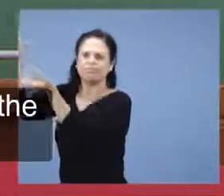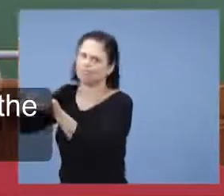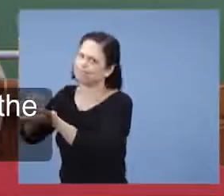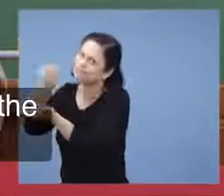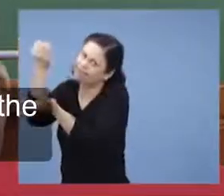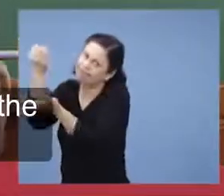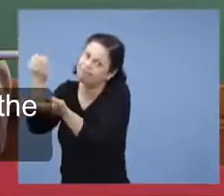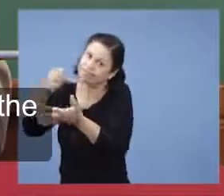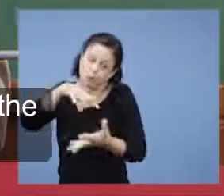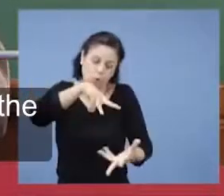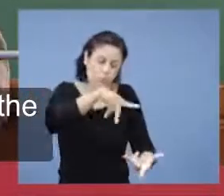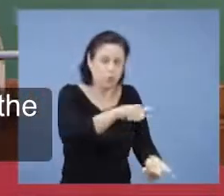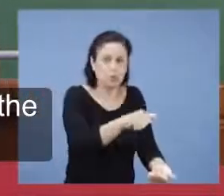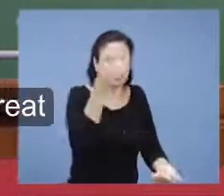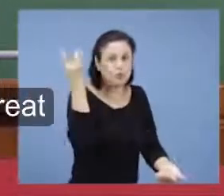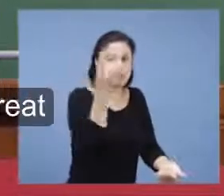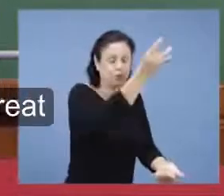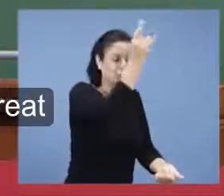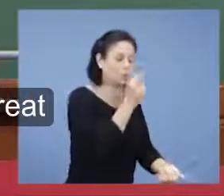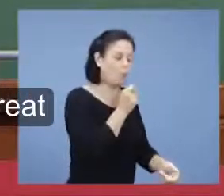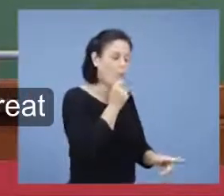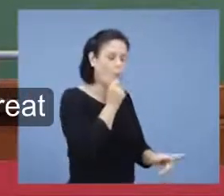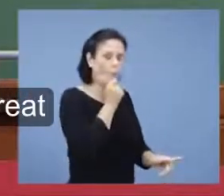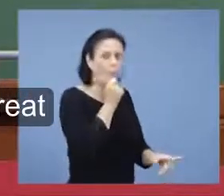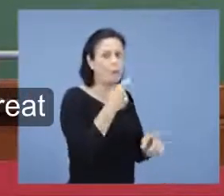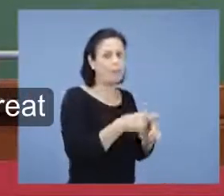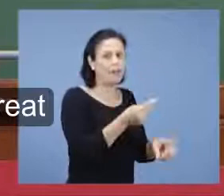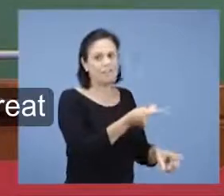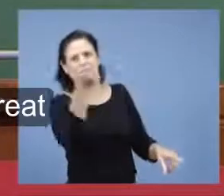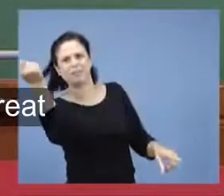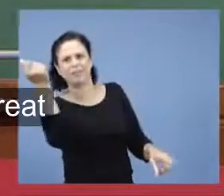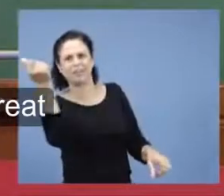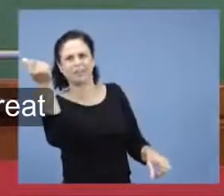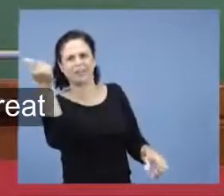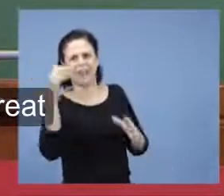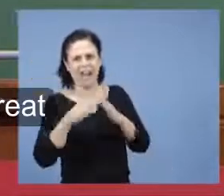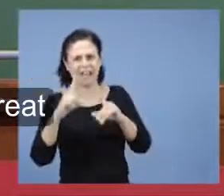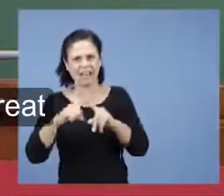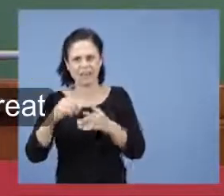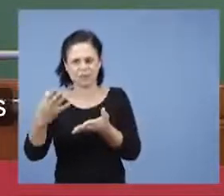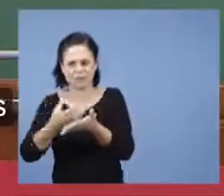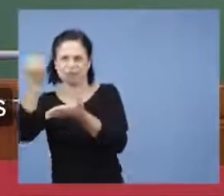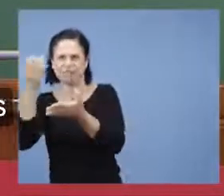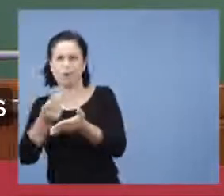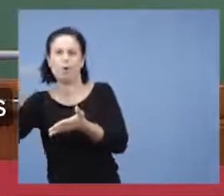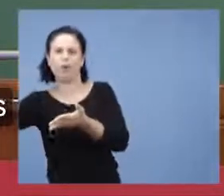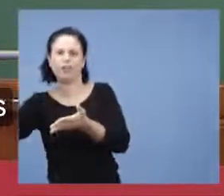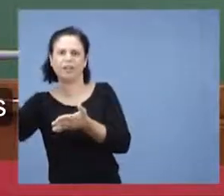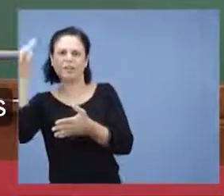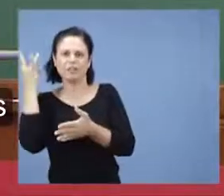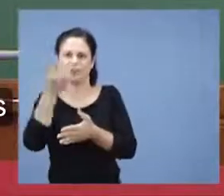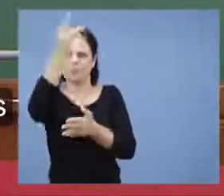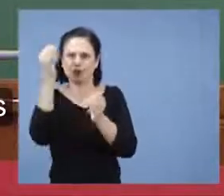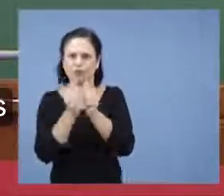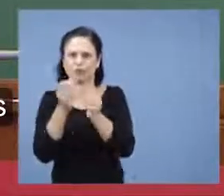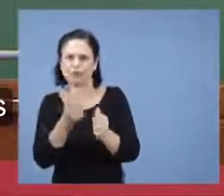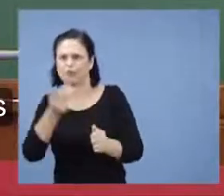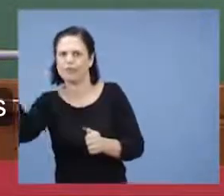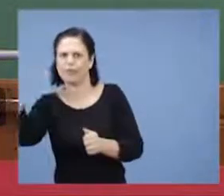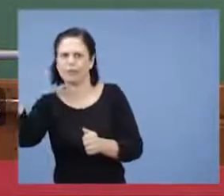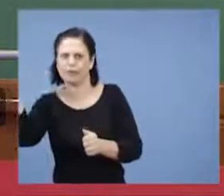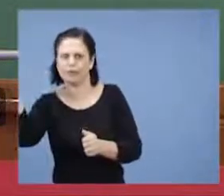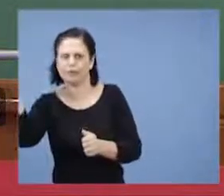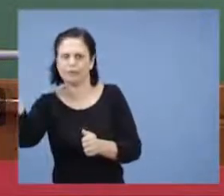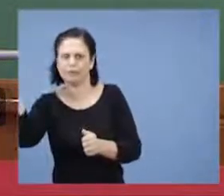fica sem o Espírito Santo. A igreja vai embora. Cumpriu a sua missão. É a nossa grande preocupação. E o que nós estamos